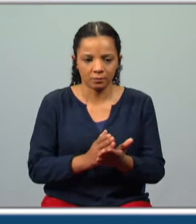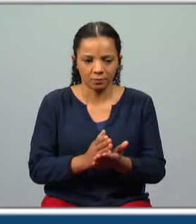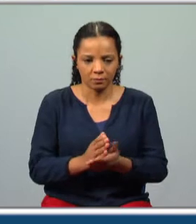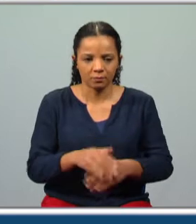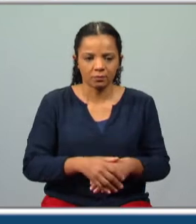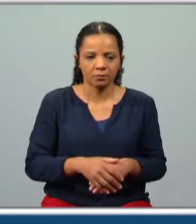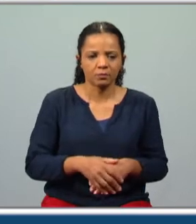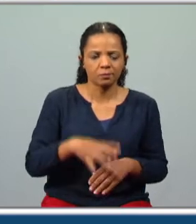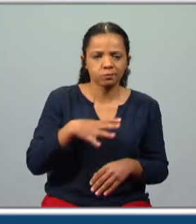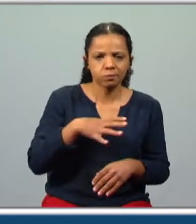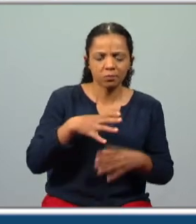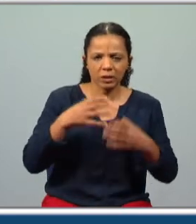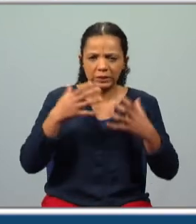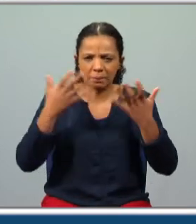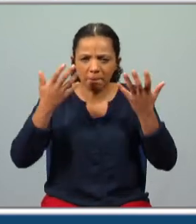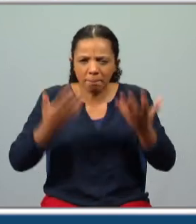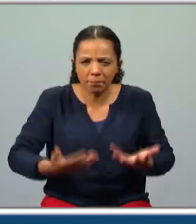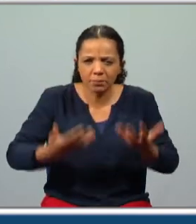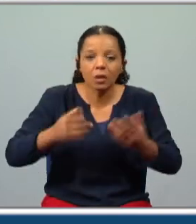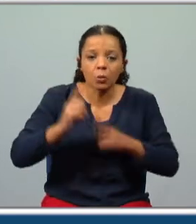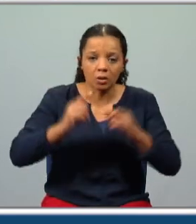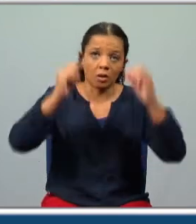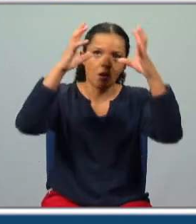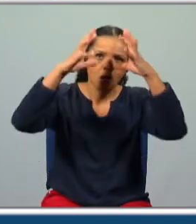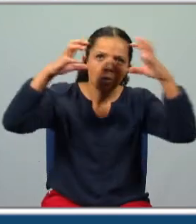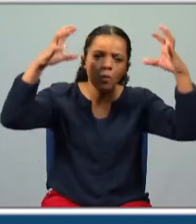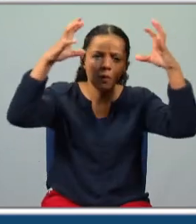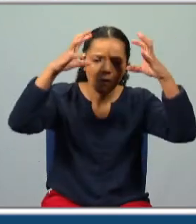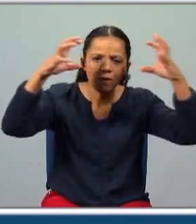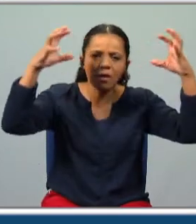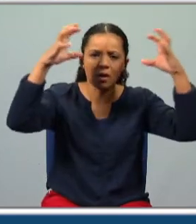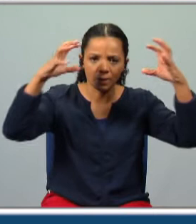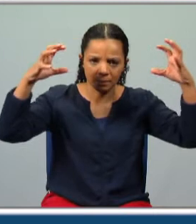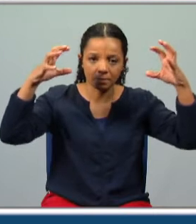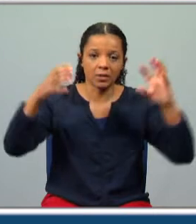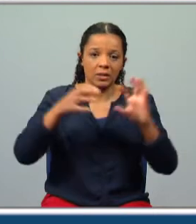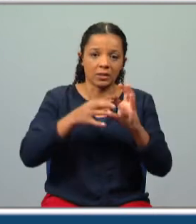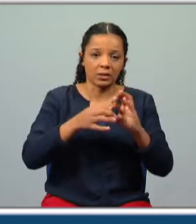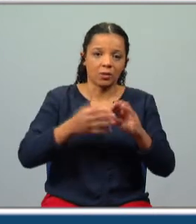Tão temerosa, vinha e carregada. O quê? A tal nuvem. A tal ligação à estância anterior.